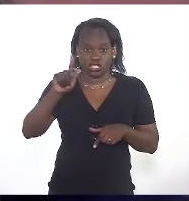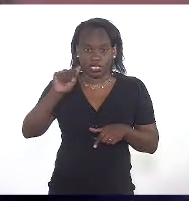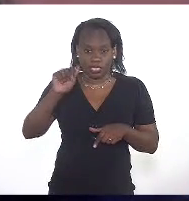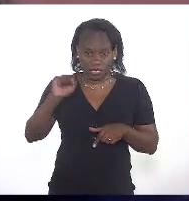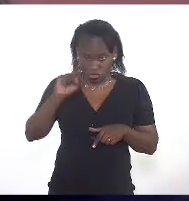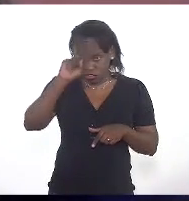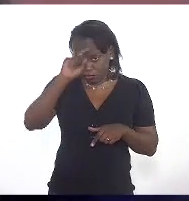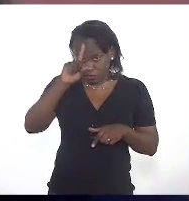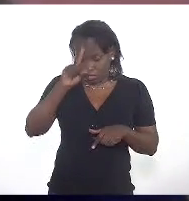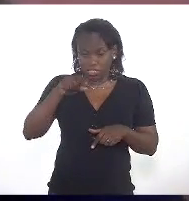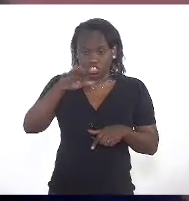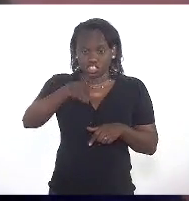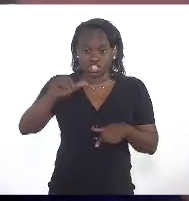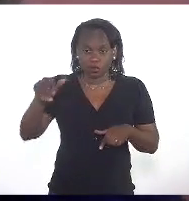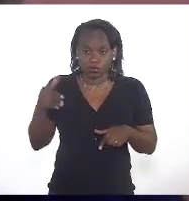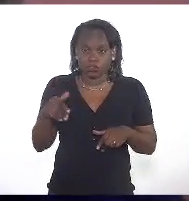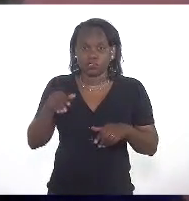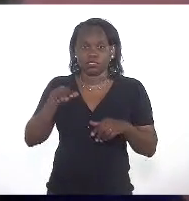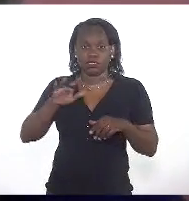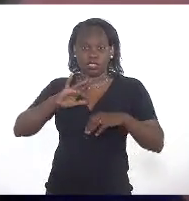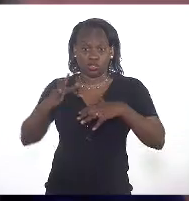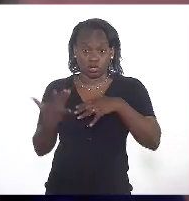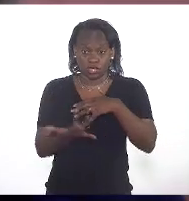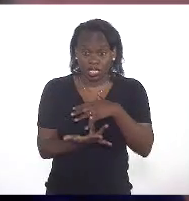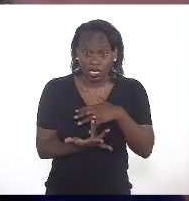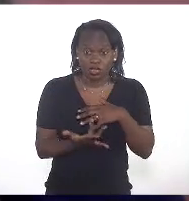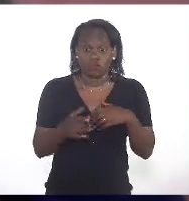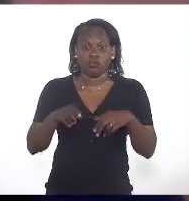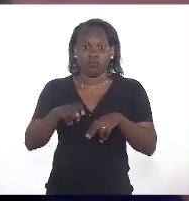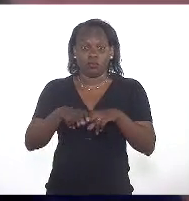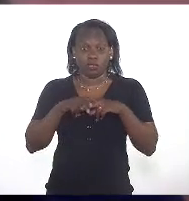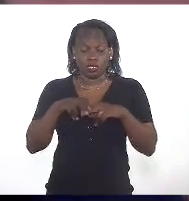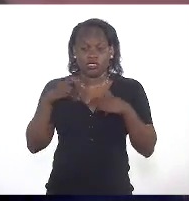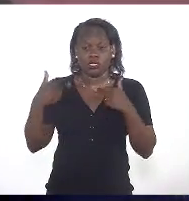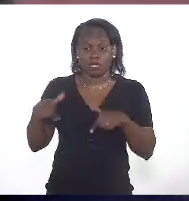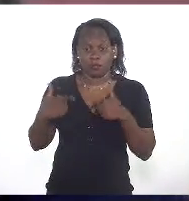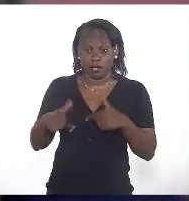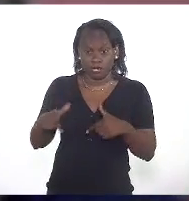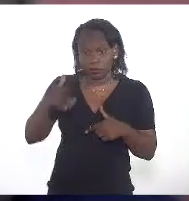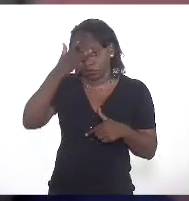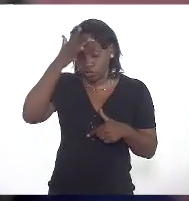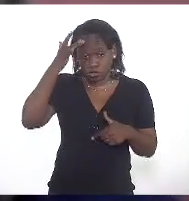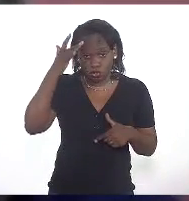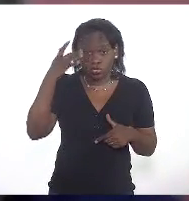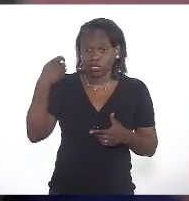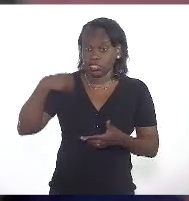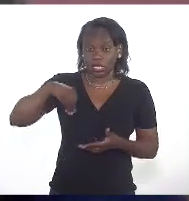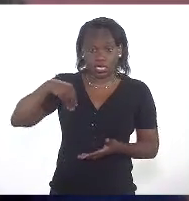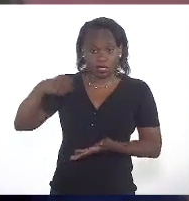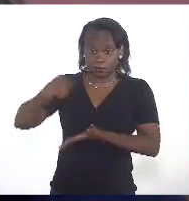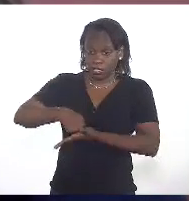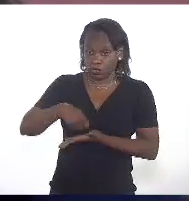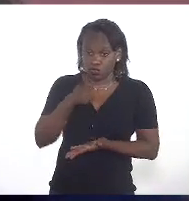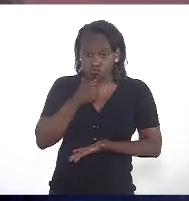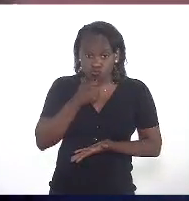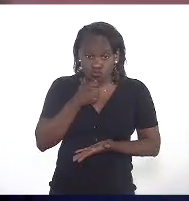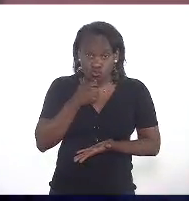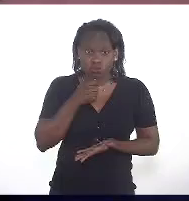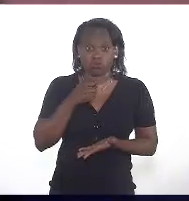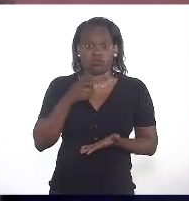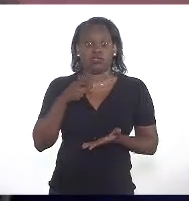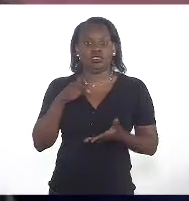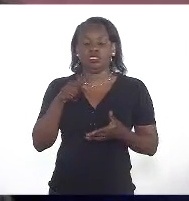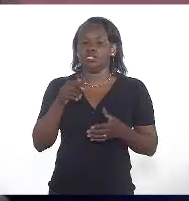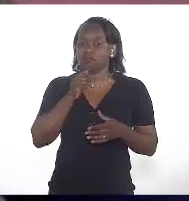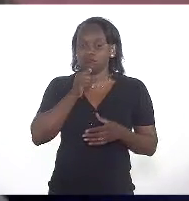recrutados na rede social por conta dos trabalhadores que estavam sem pagamento, os seletistas